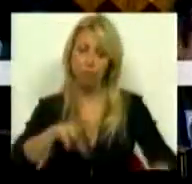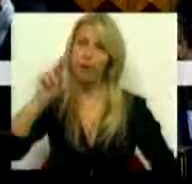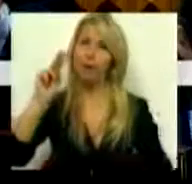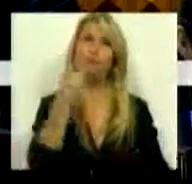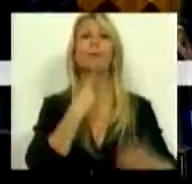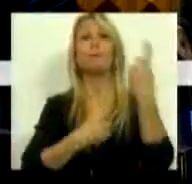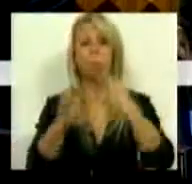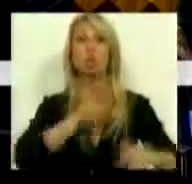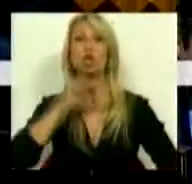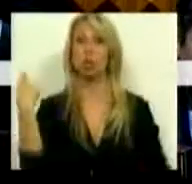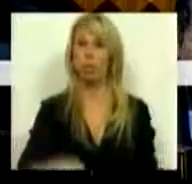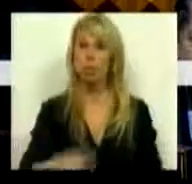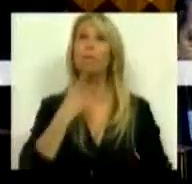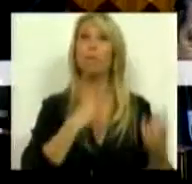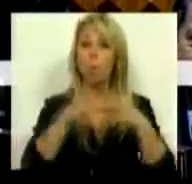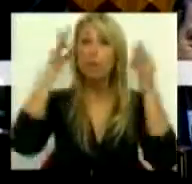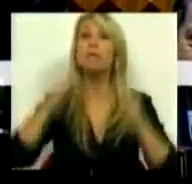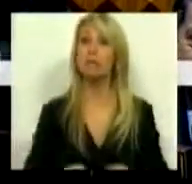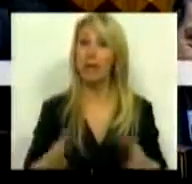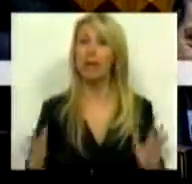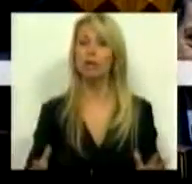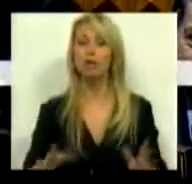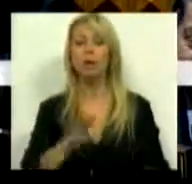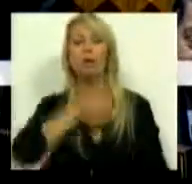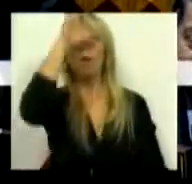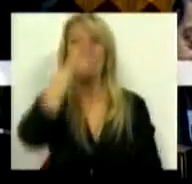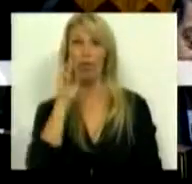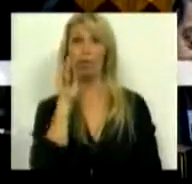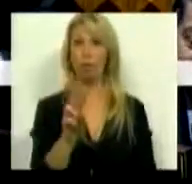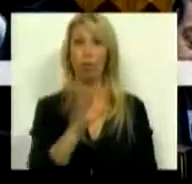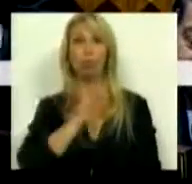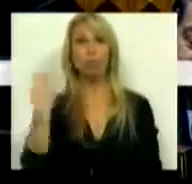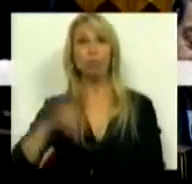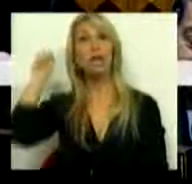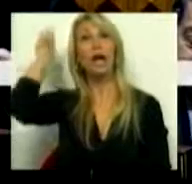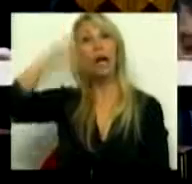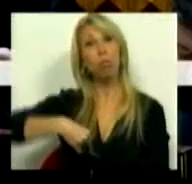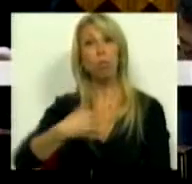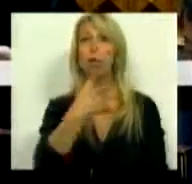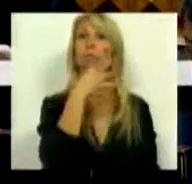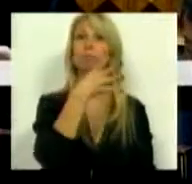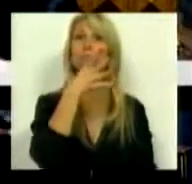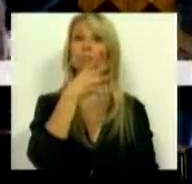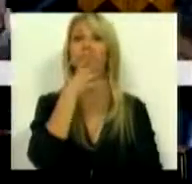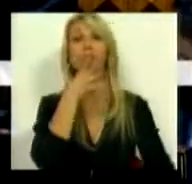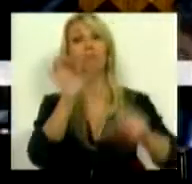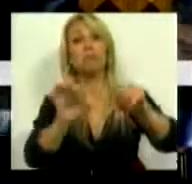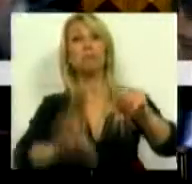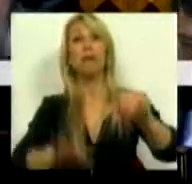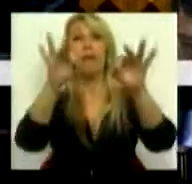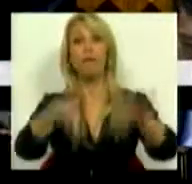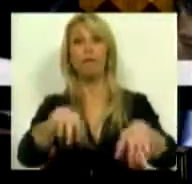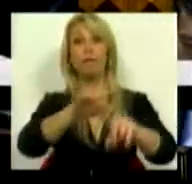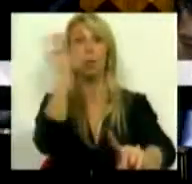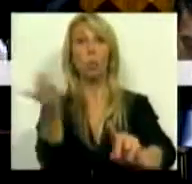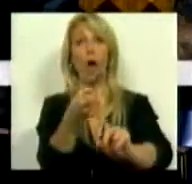são perguntas sérias. O Sr. Ministro viu o Sr. Presidente da República, na mensagem do fim do ano, a fazer